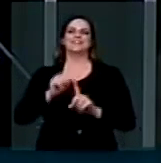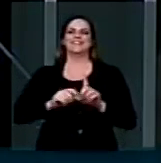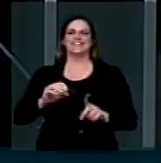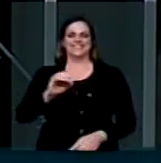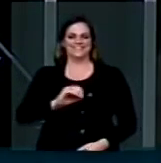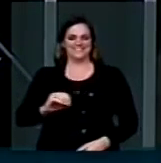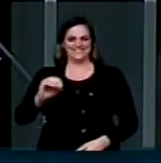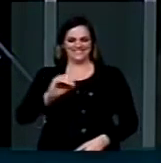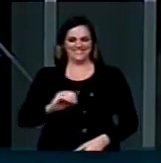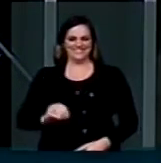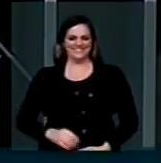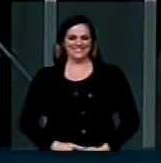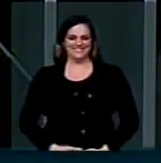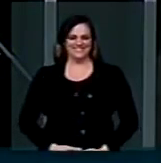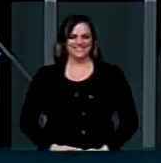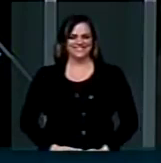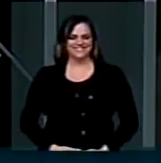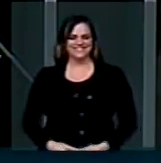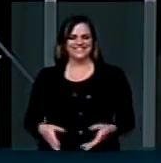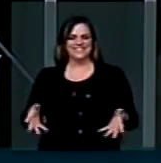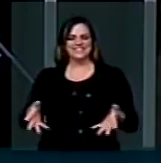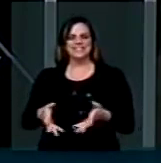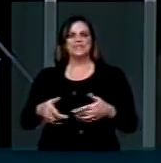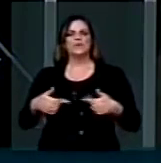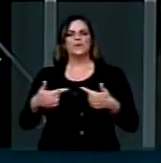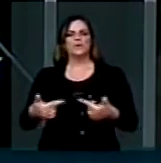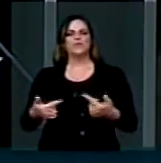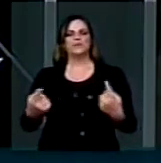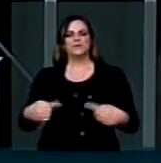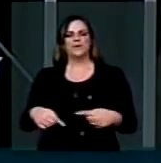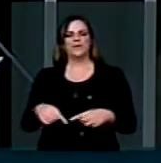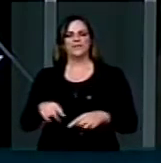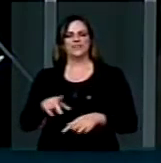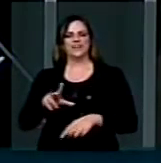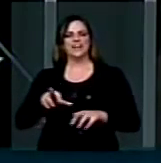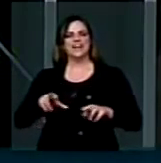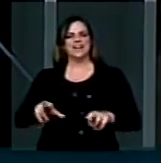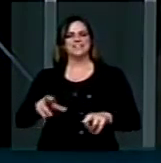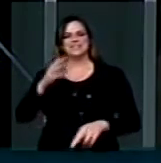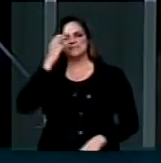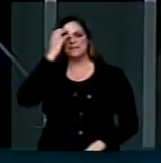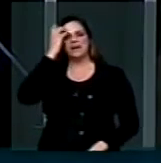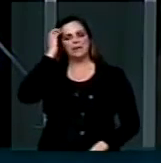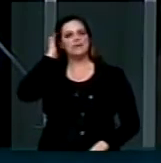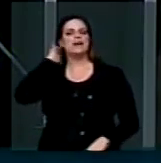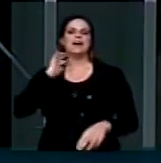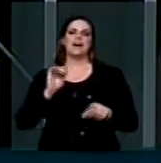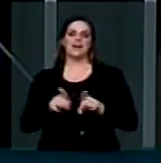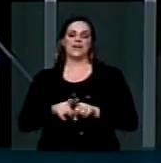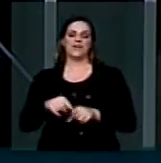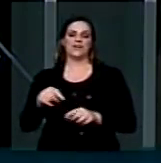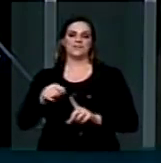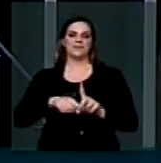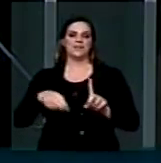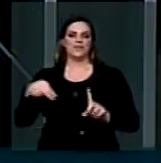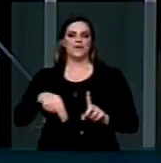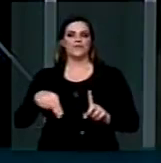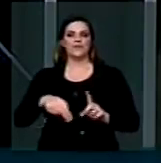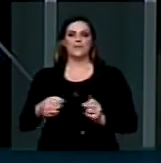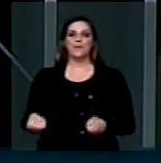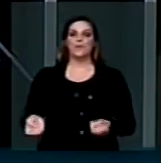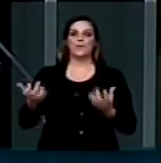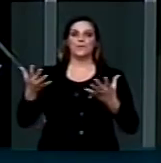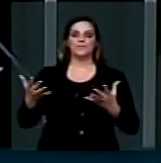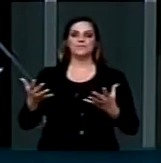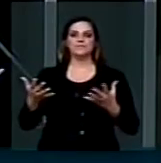o rosa pela conscientização na luta contra o câncer de mama e agora iniciamos no mês de novembro com a iluminação do